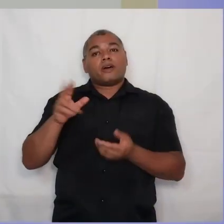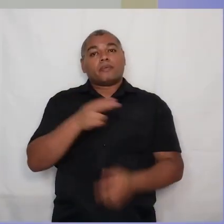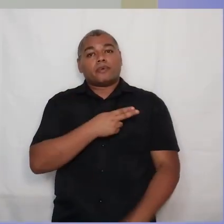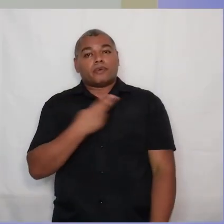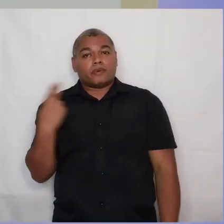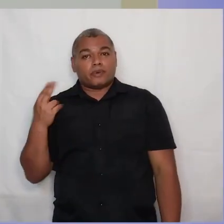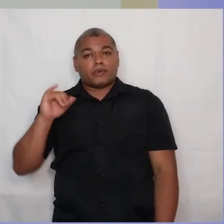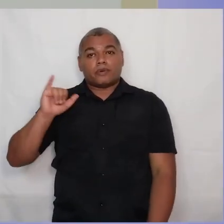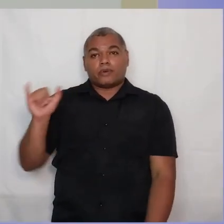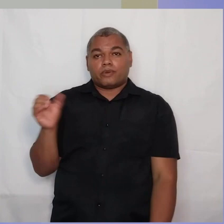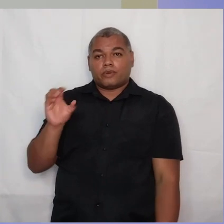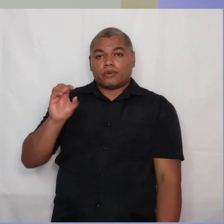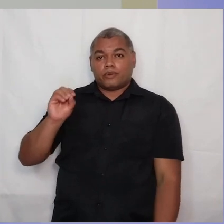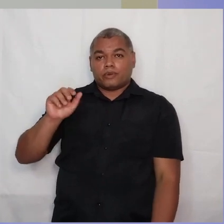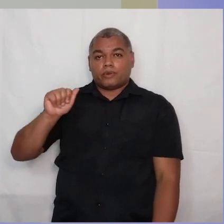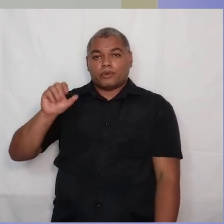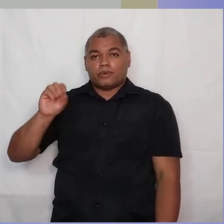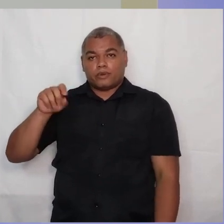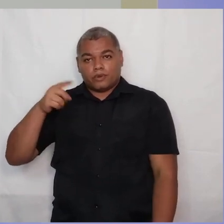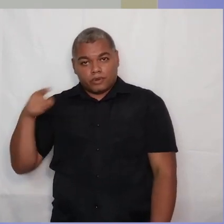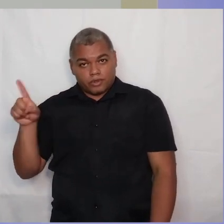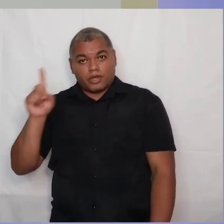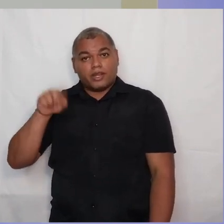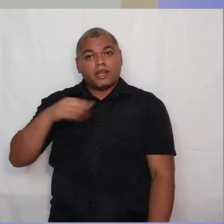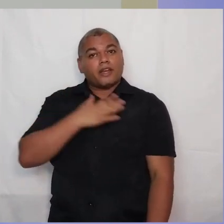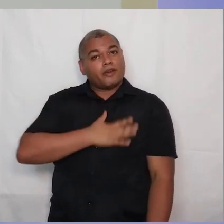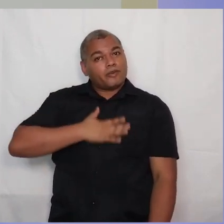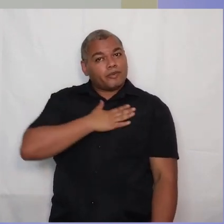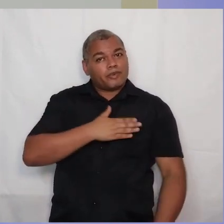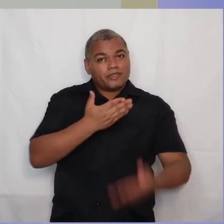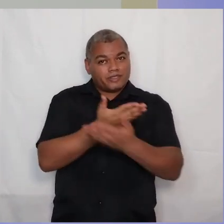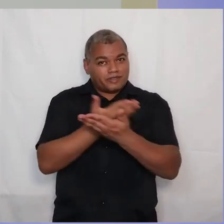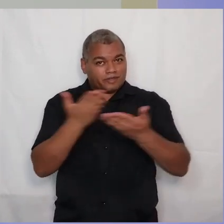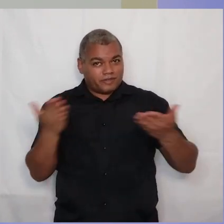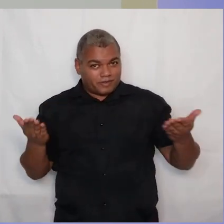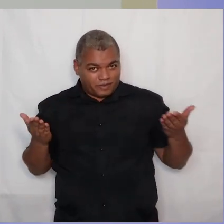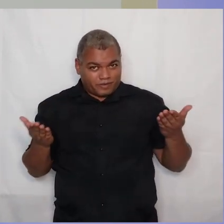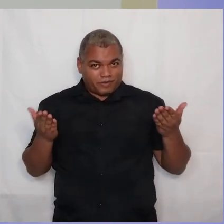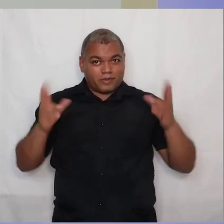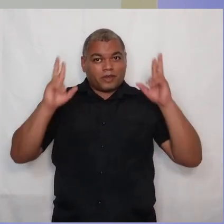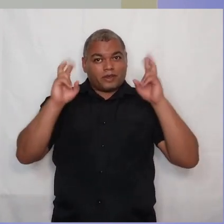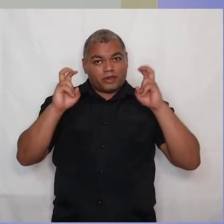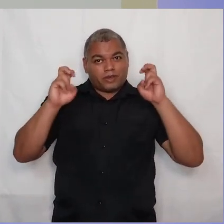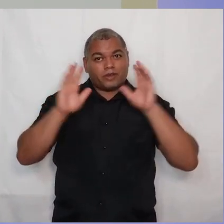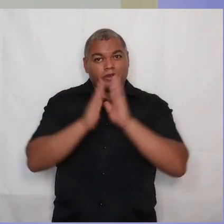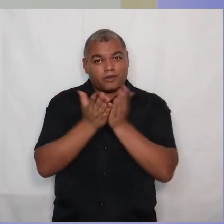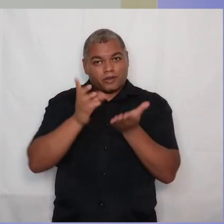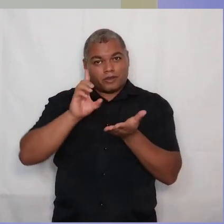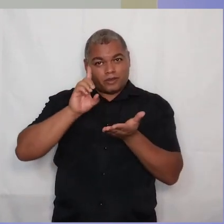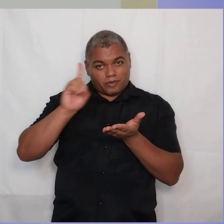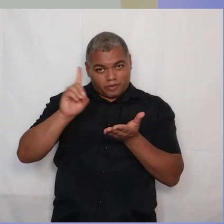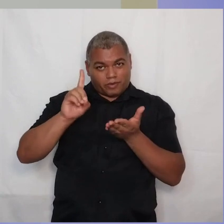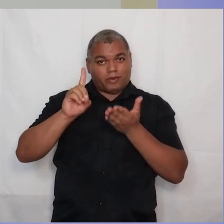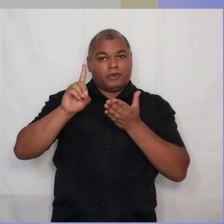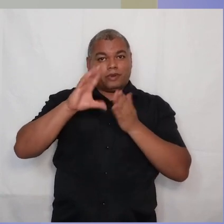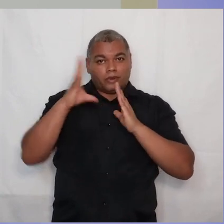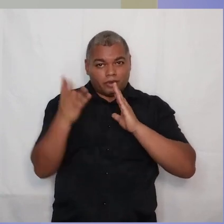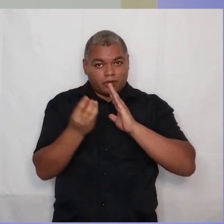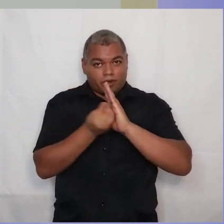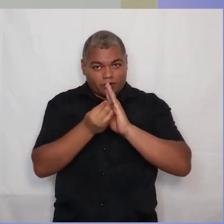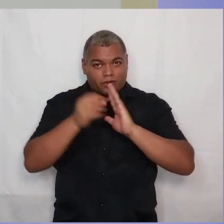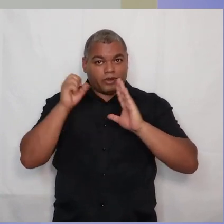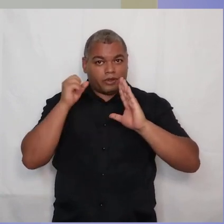meu nome é João Paulo e é um prazer estar aqui com vocês no Bíblia para a Igreja. Nós estamos estudando a Carta de Paulo aos